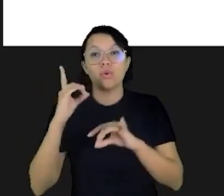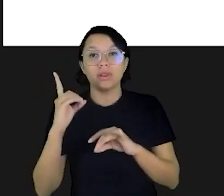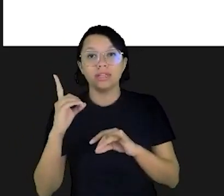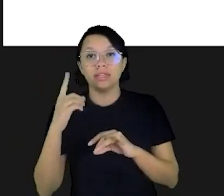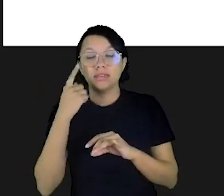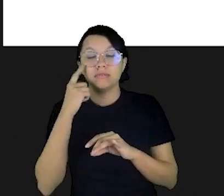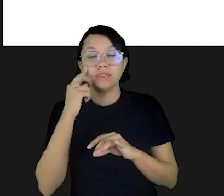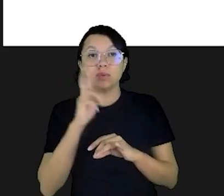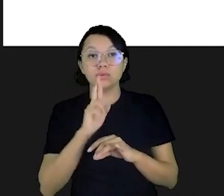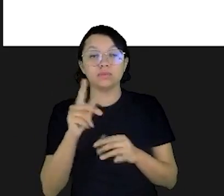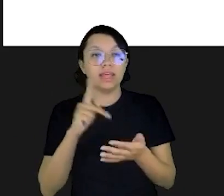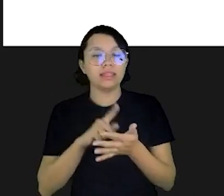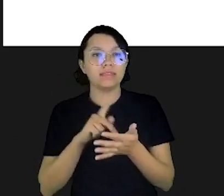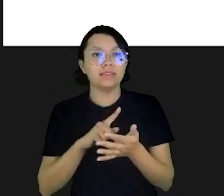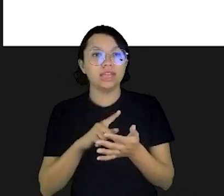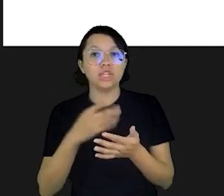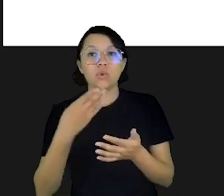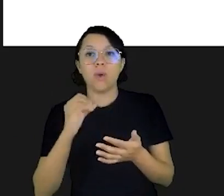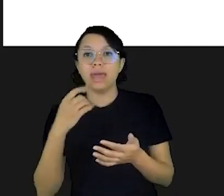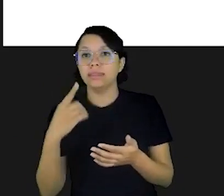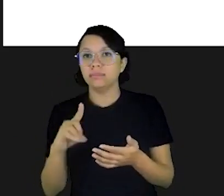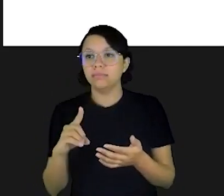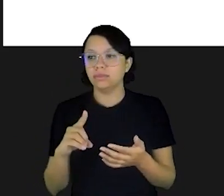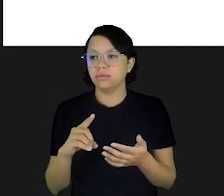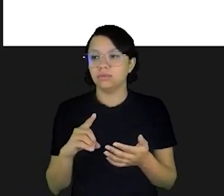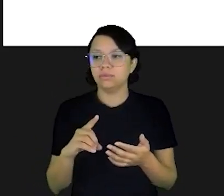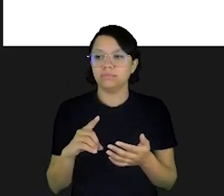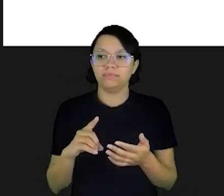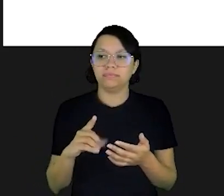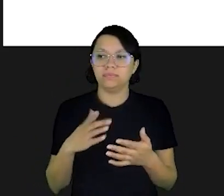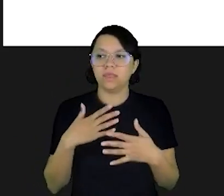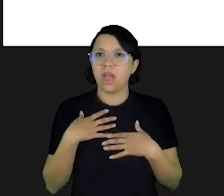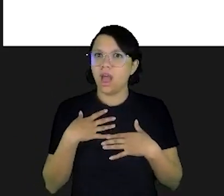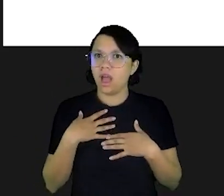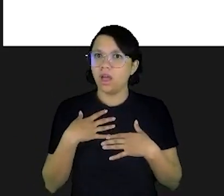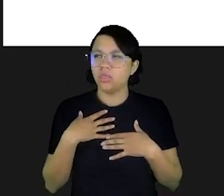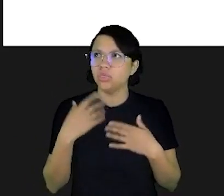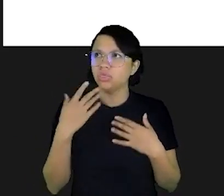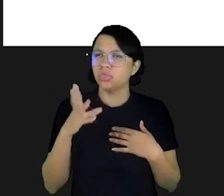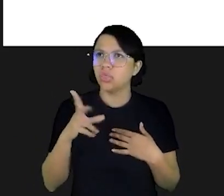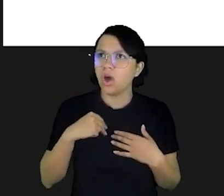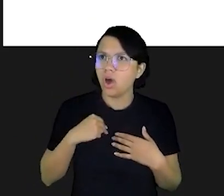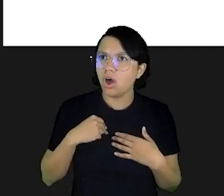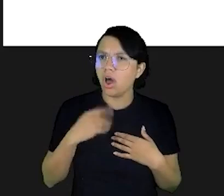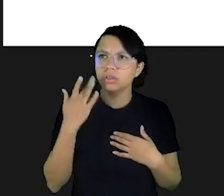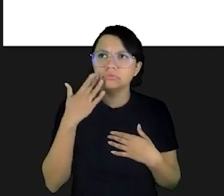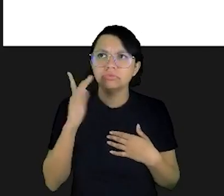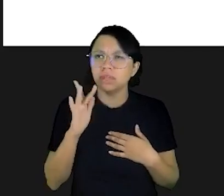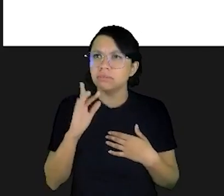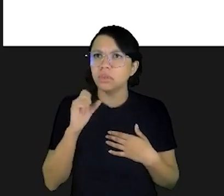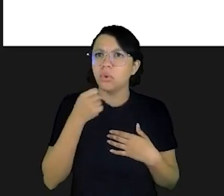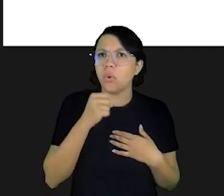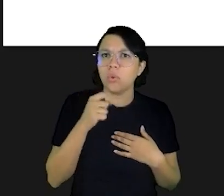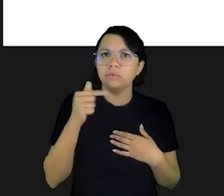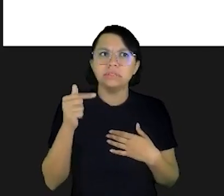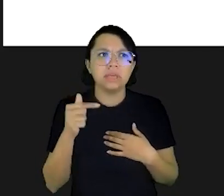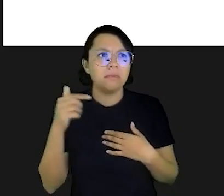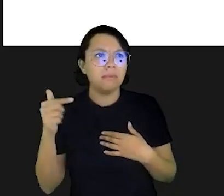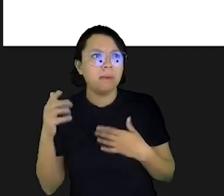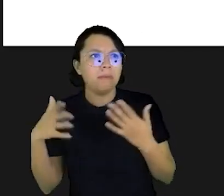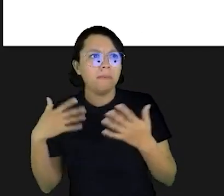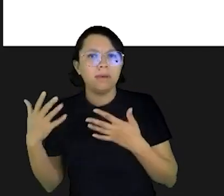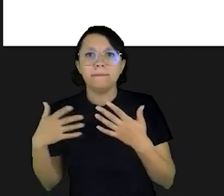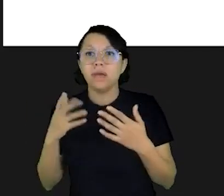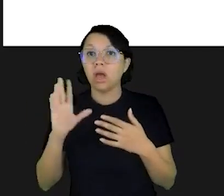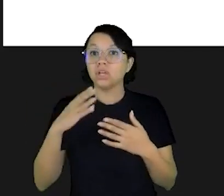surpreende ao ver que o resultado desta multiplicação é quarenta mil. E a pessoa diz, meu Deus, mas é muita coisa. Eu não sabia que oito vezes, sete vezes, ia